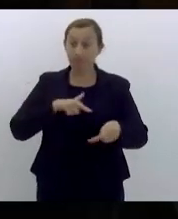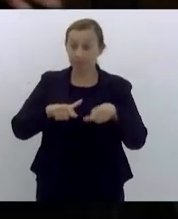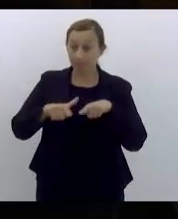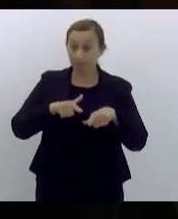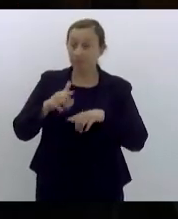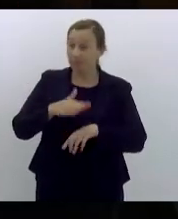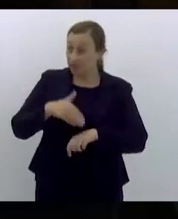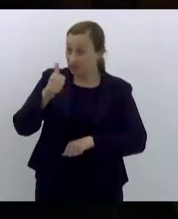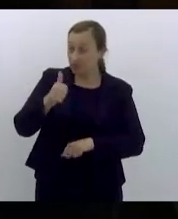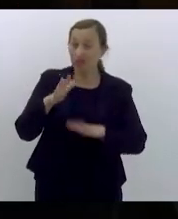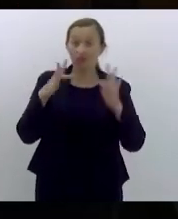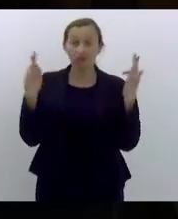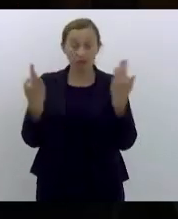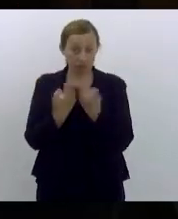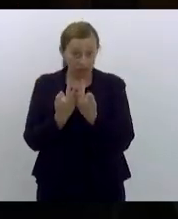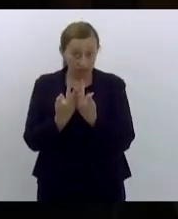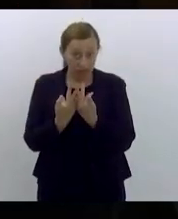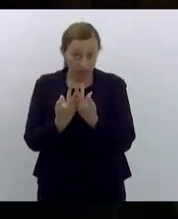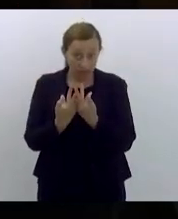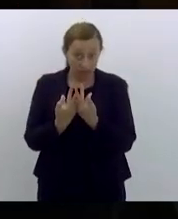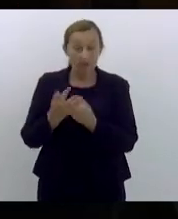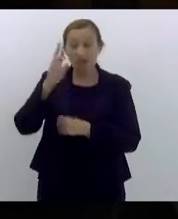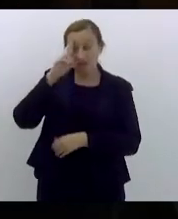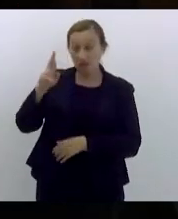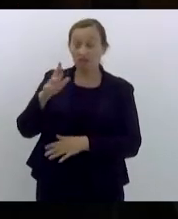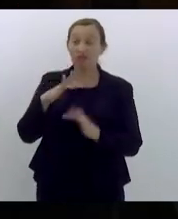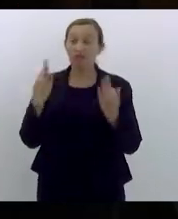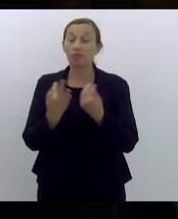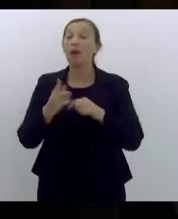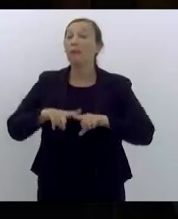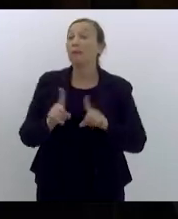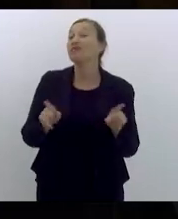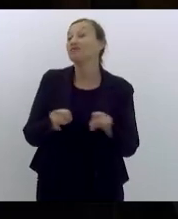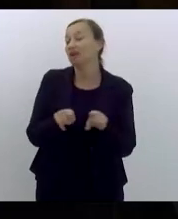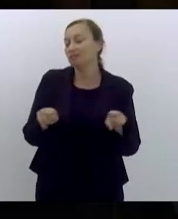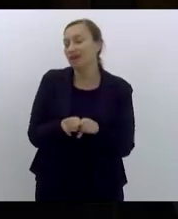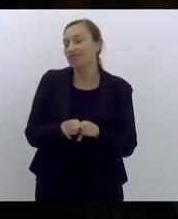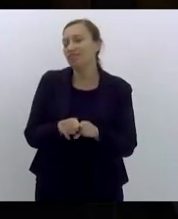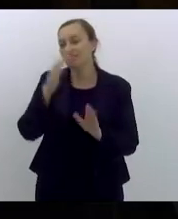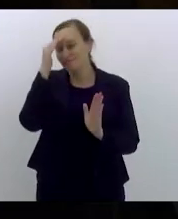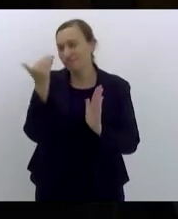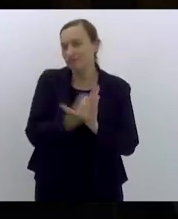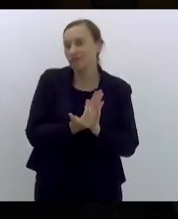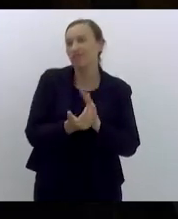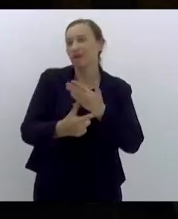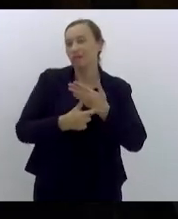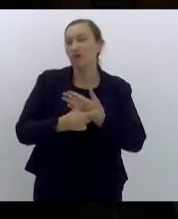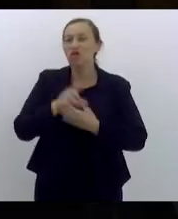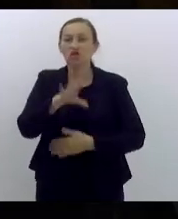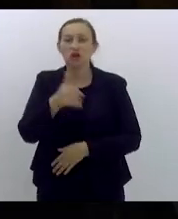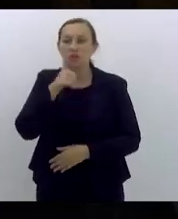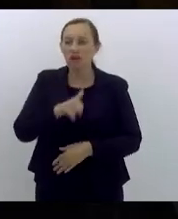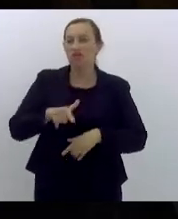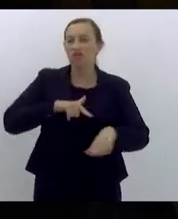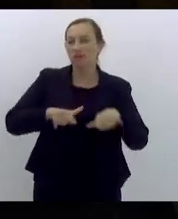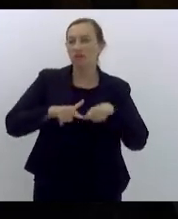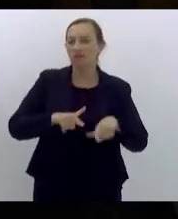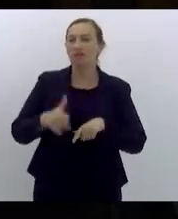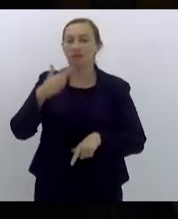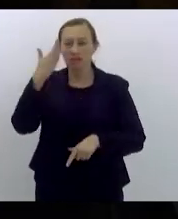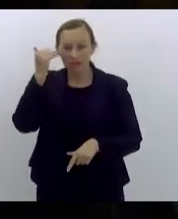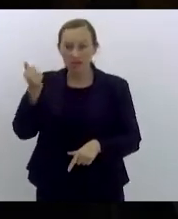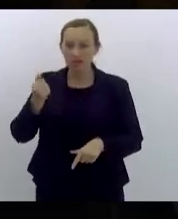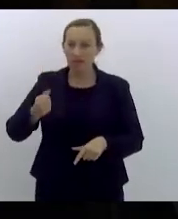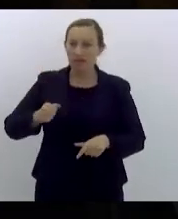dignidade familiar sendo portanto estas chefes de família mas também cumprindo o papel que só as mulheres trabalhadoras podem cumprir que é de